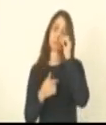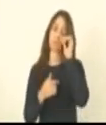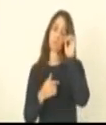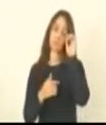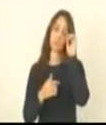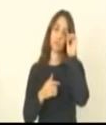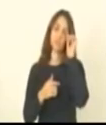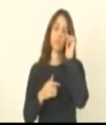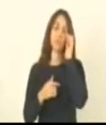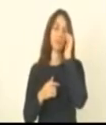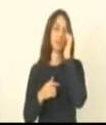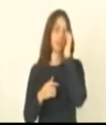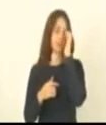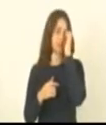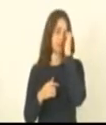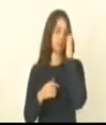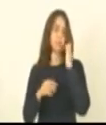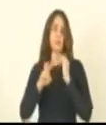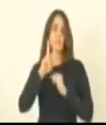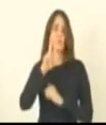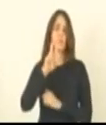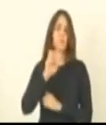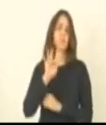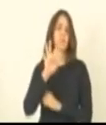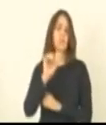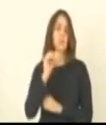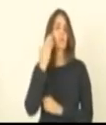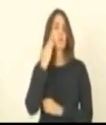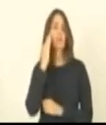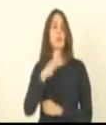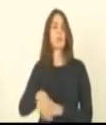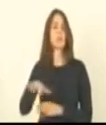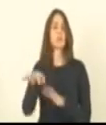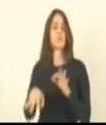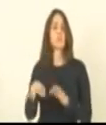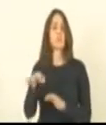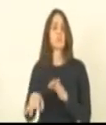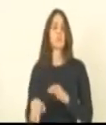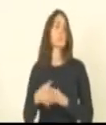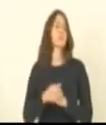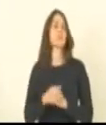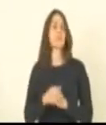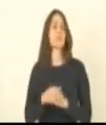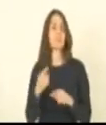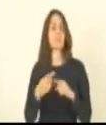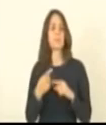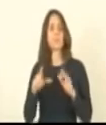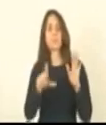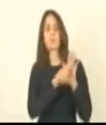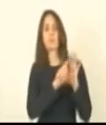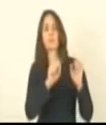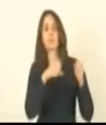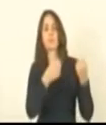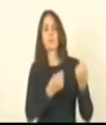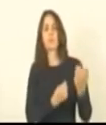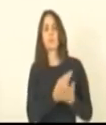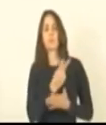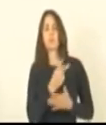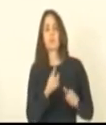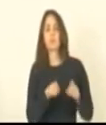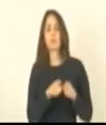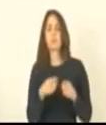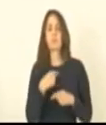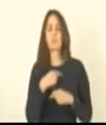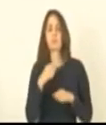o veto mas acredito eu que tanto na parte jurídica até porque é uma lei de defesa do consumidor e o